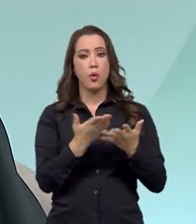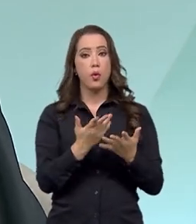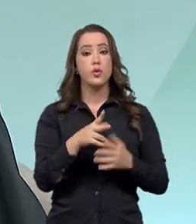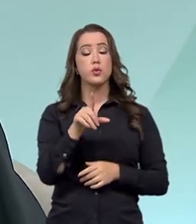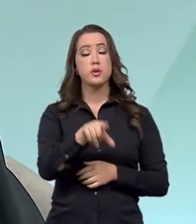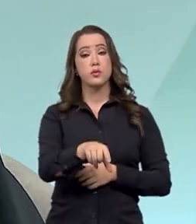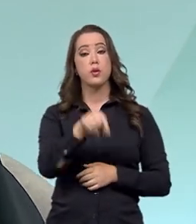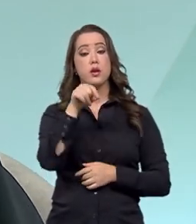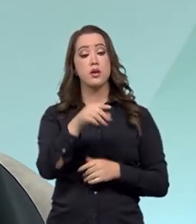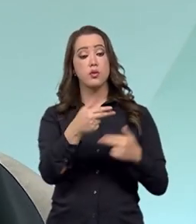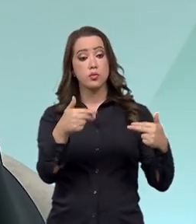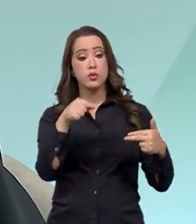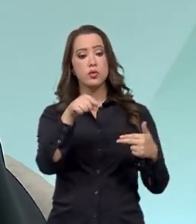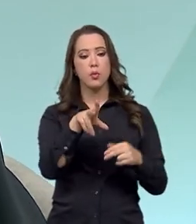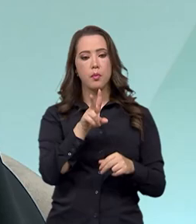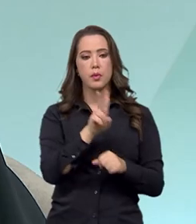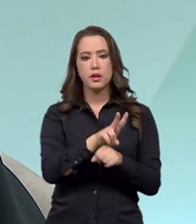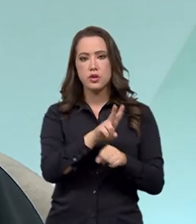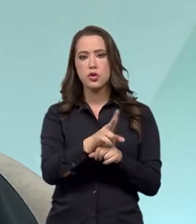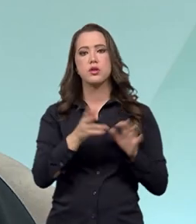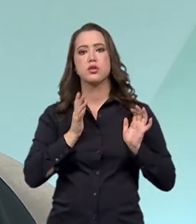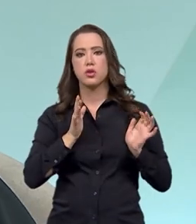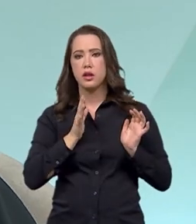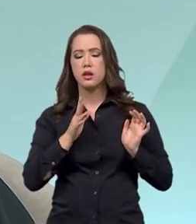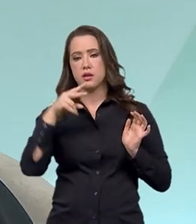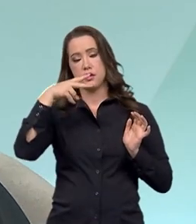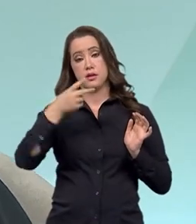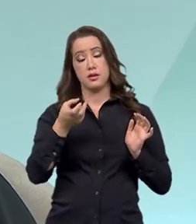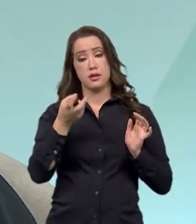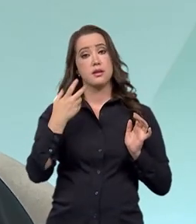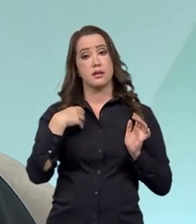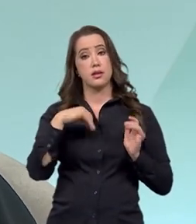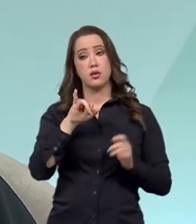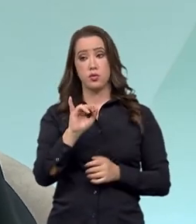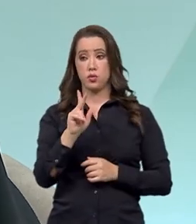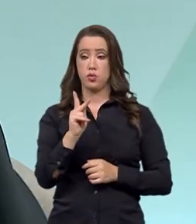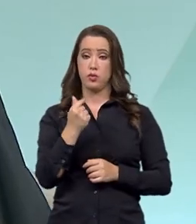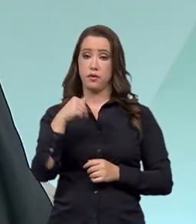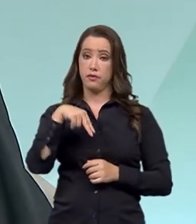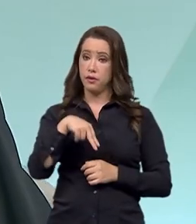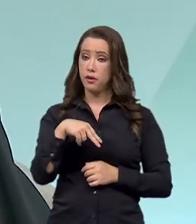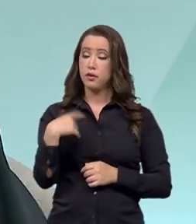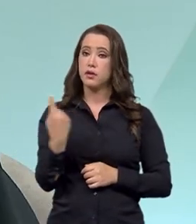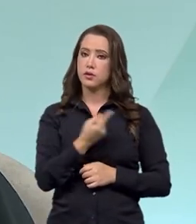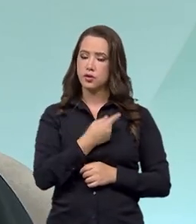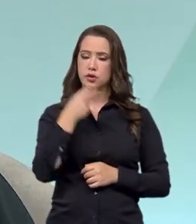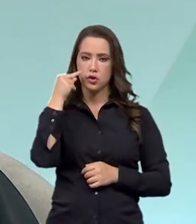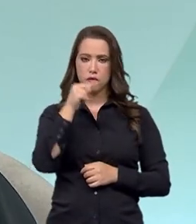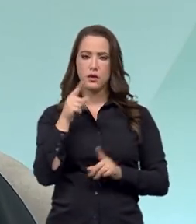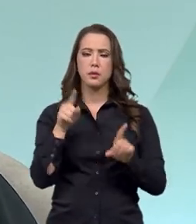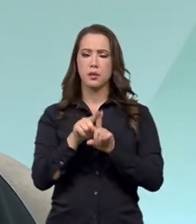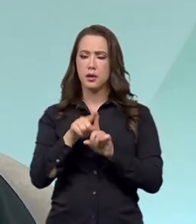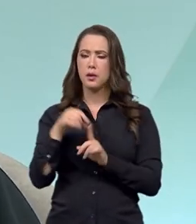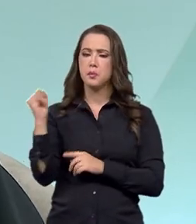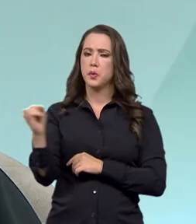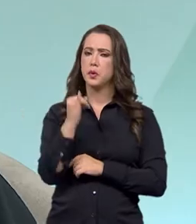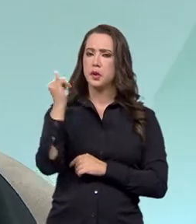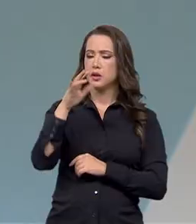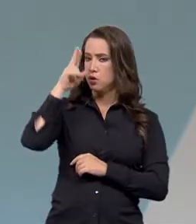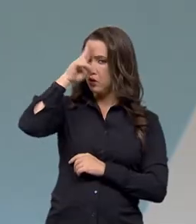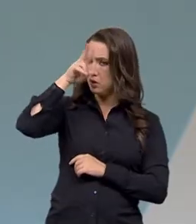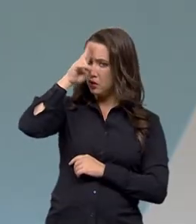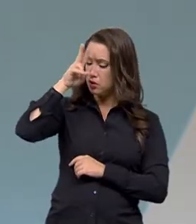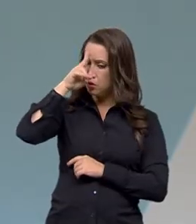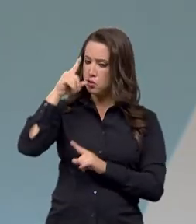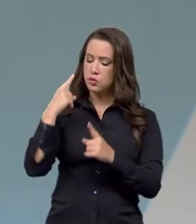fazendo uma certificação de que aquele bem faz parte da história do país. Além disso, ele faz parte da história